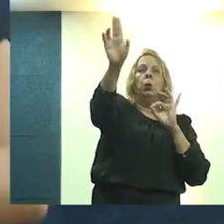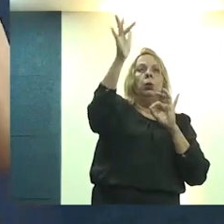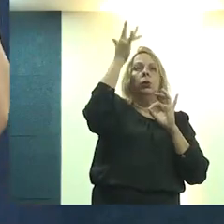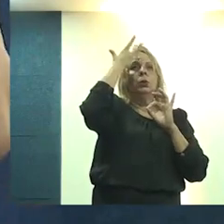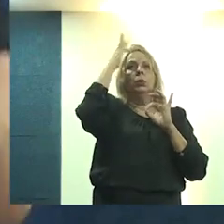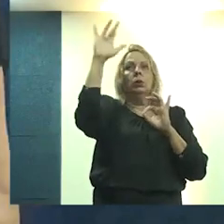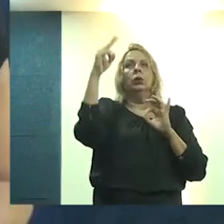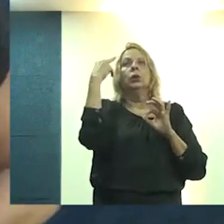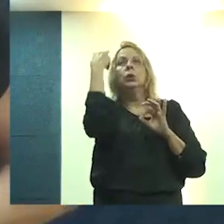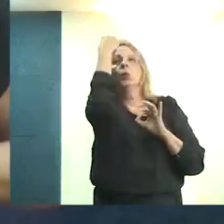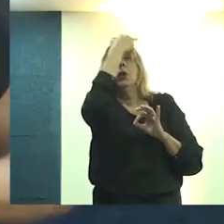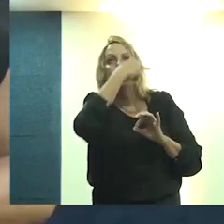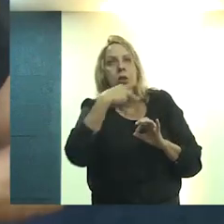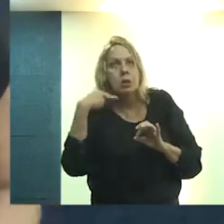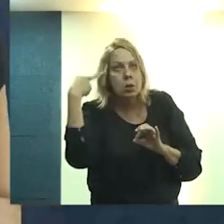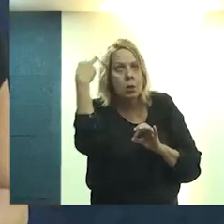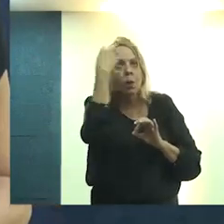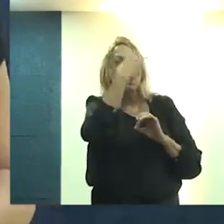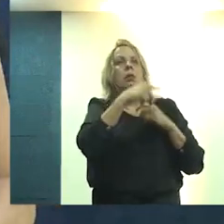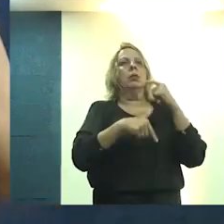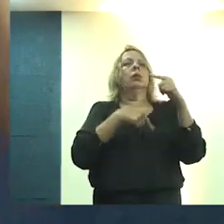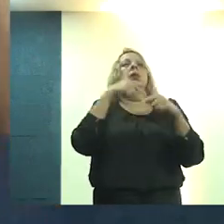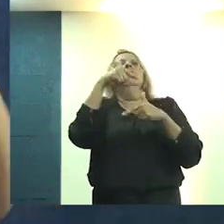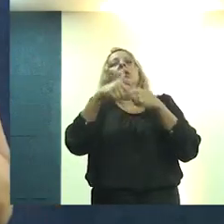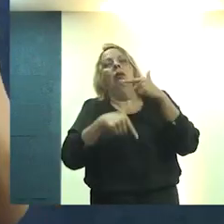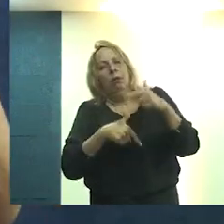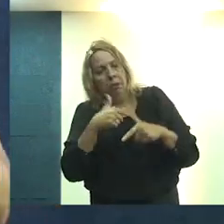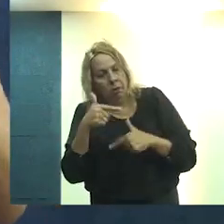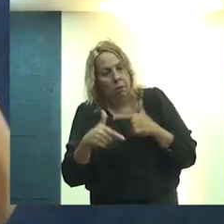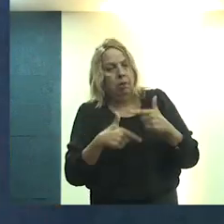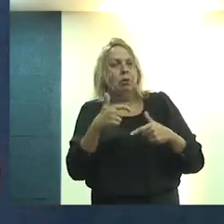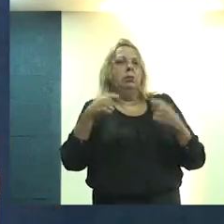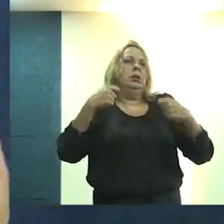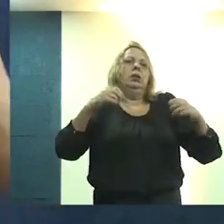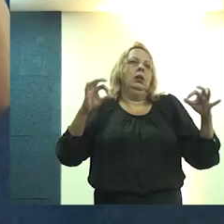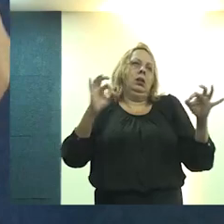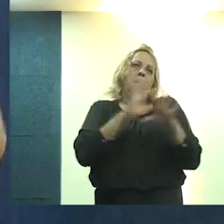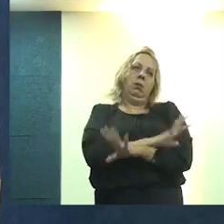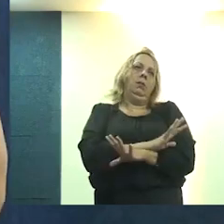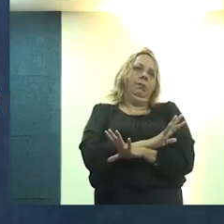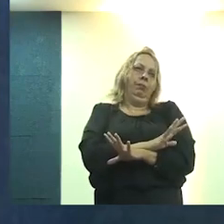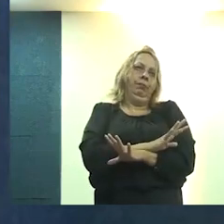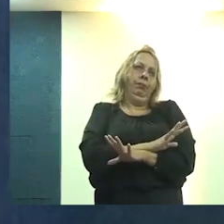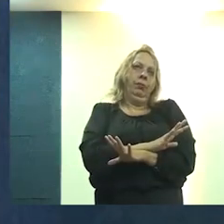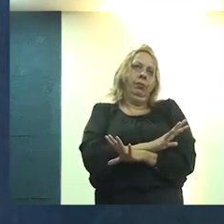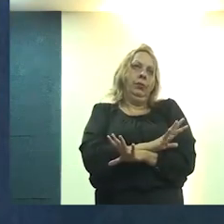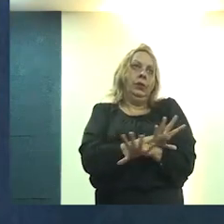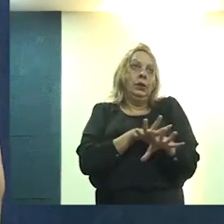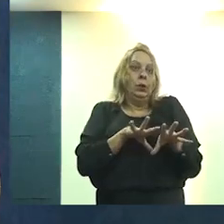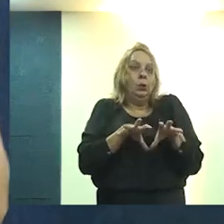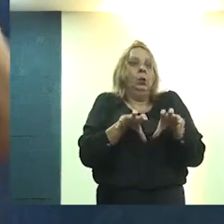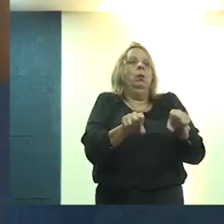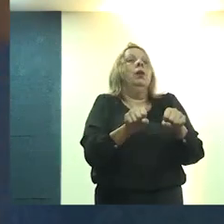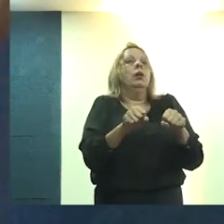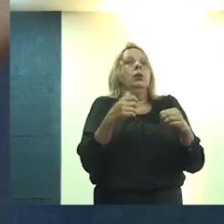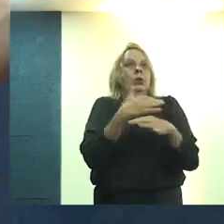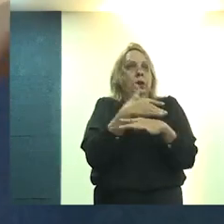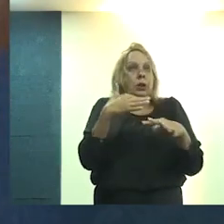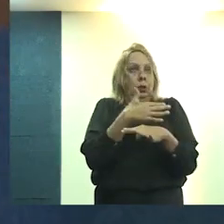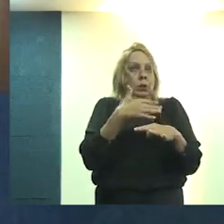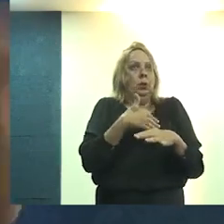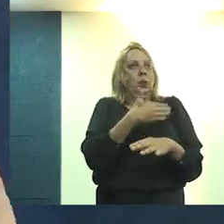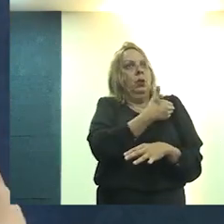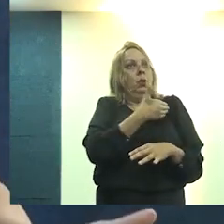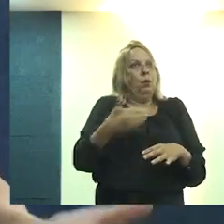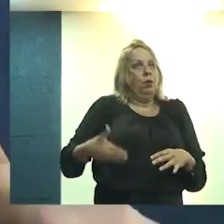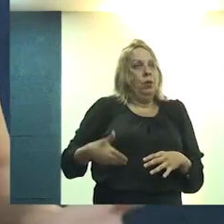nome, duas horas para chegar no trabalho. Precisamos acabar com isso. Se a gente ocupar os centros e o